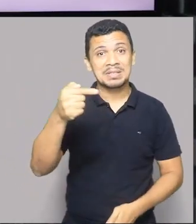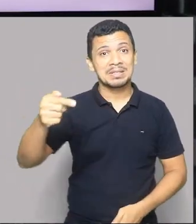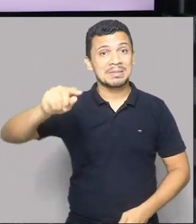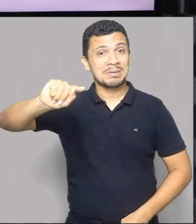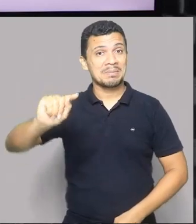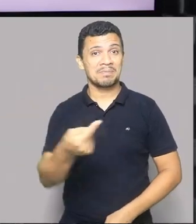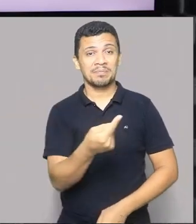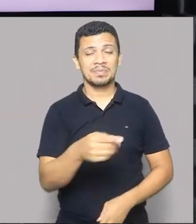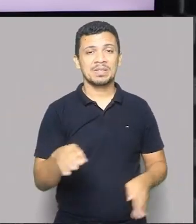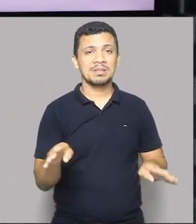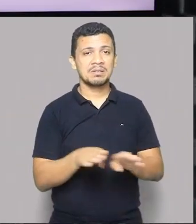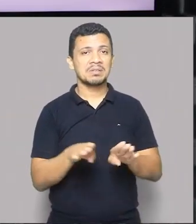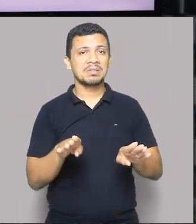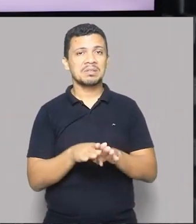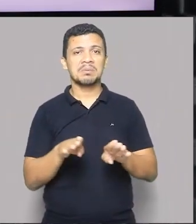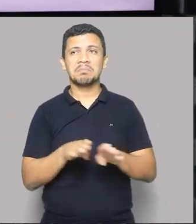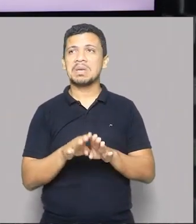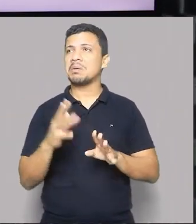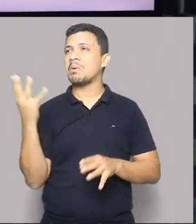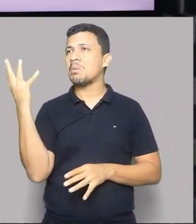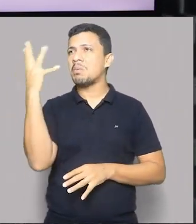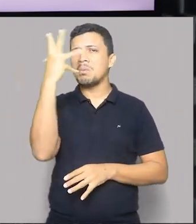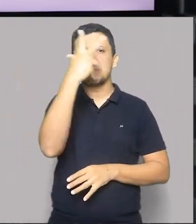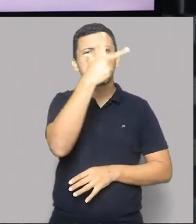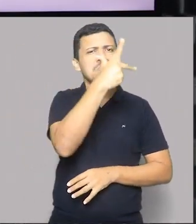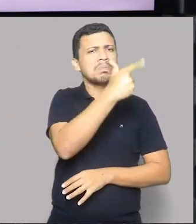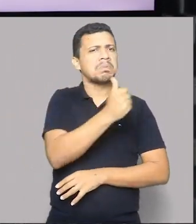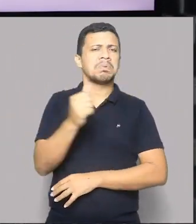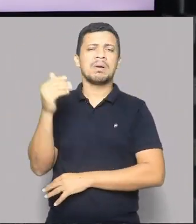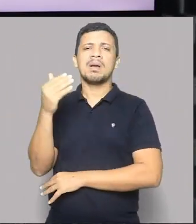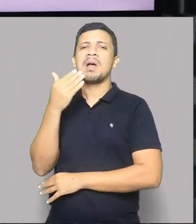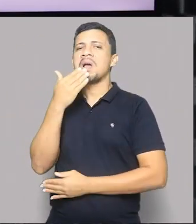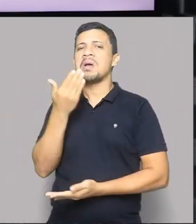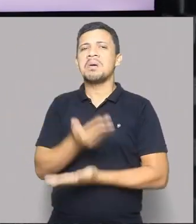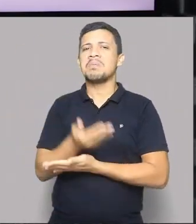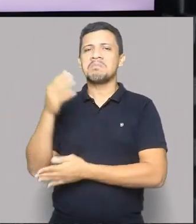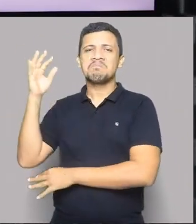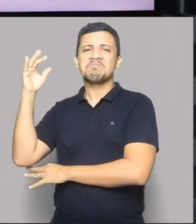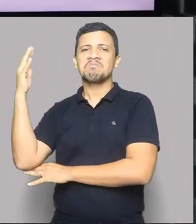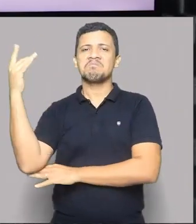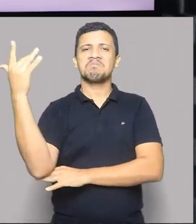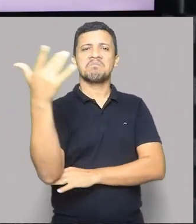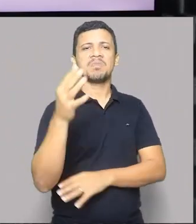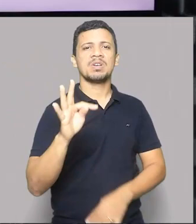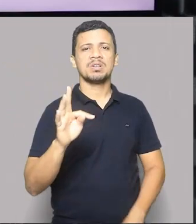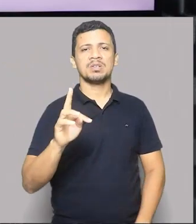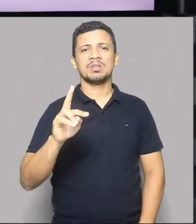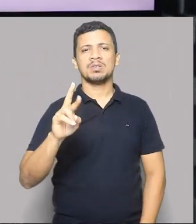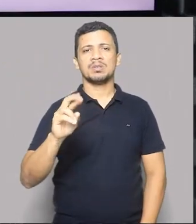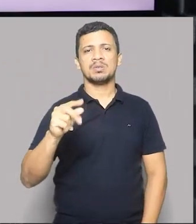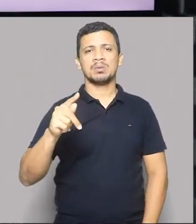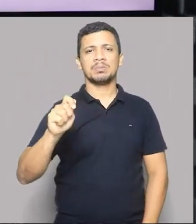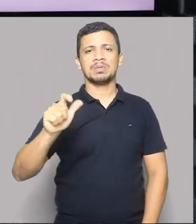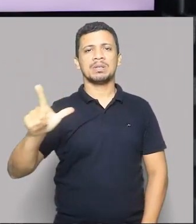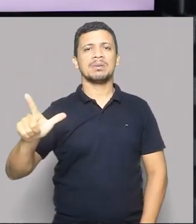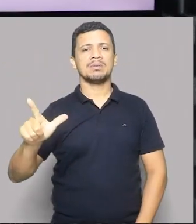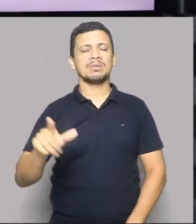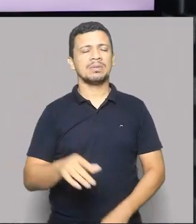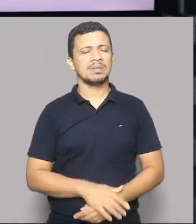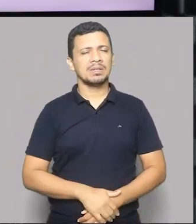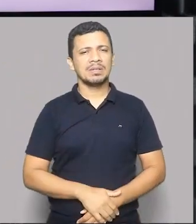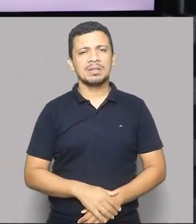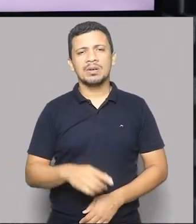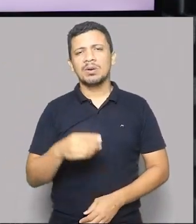exuberância de floresta tropical. Existe até uma expressão que nós utilizamos, até para